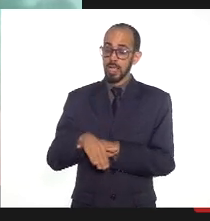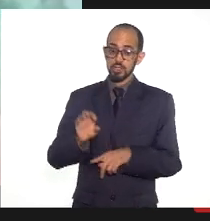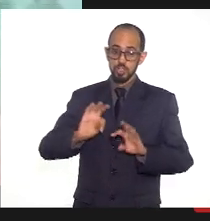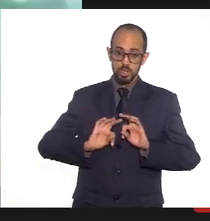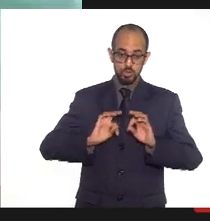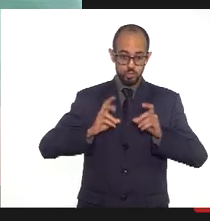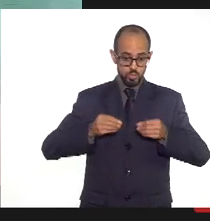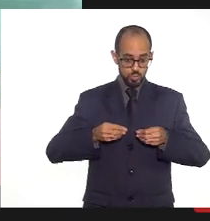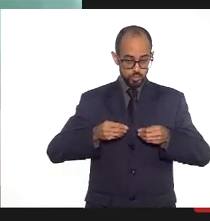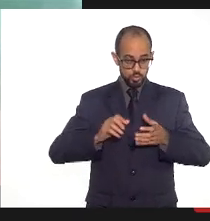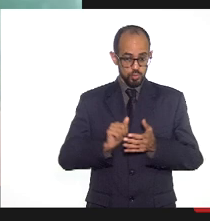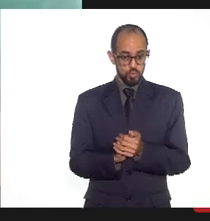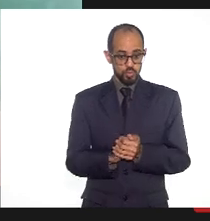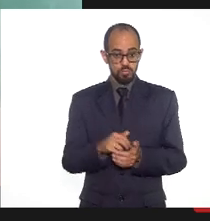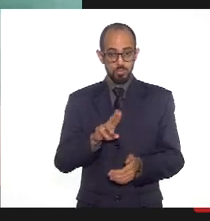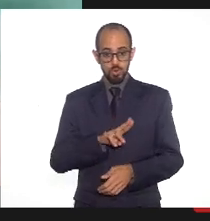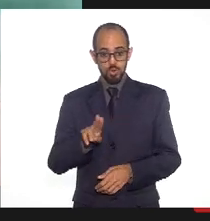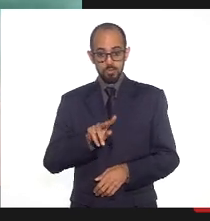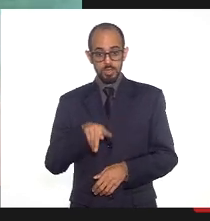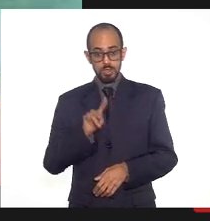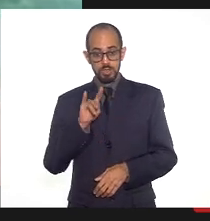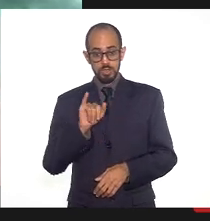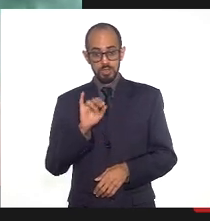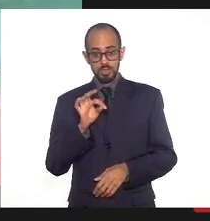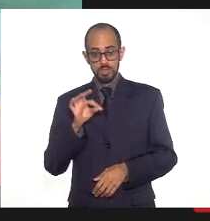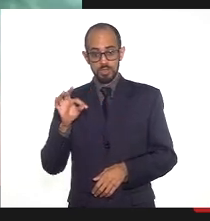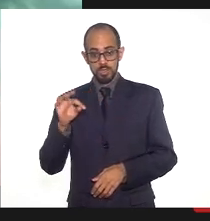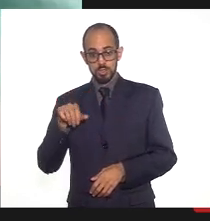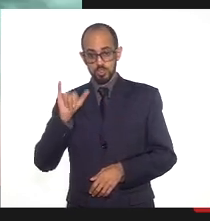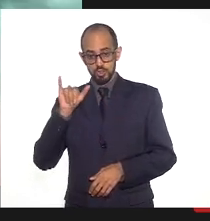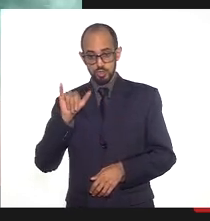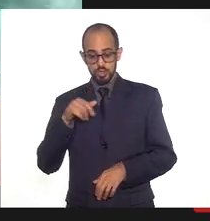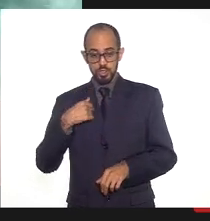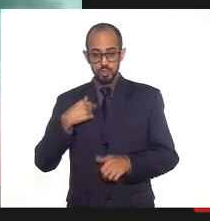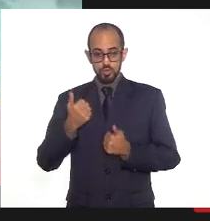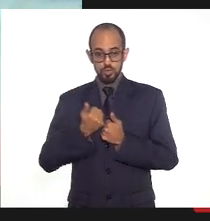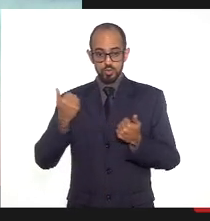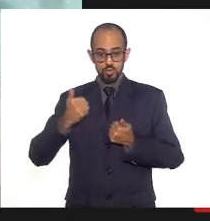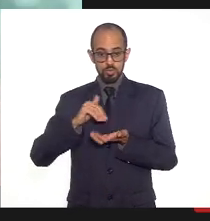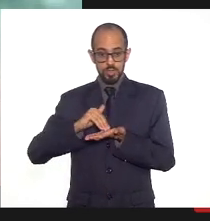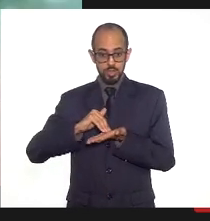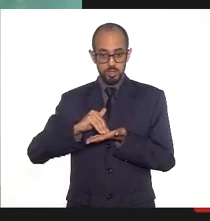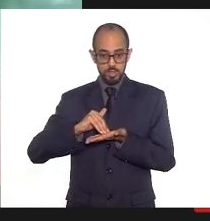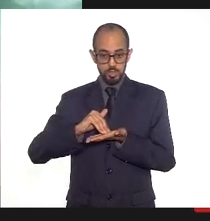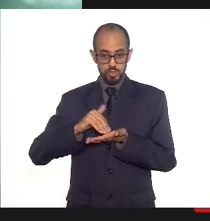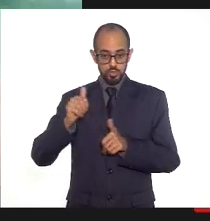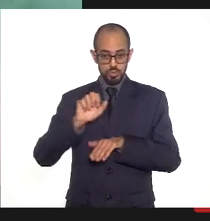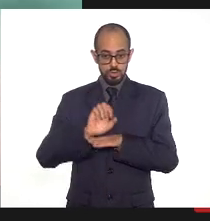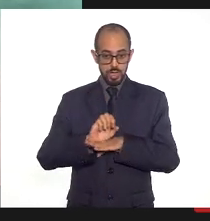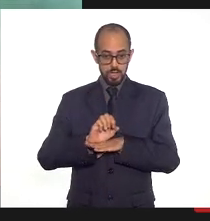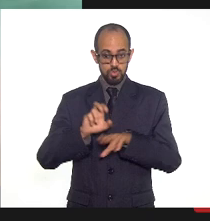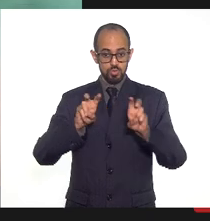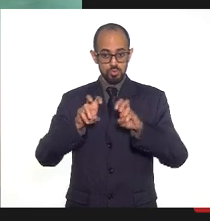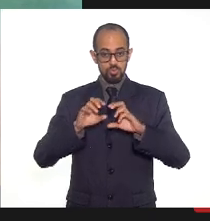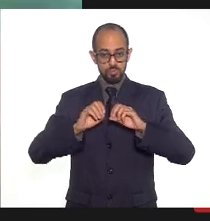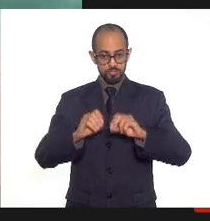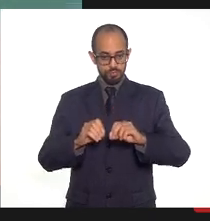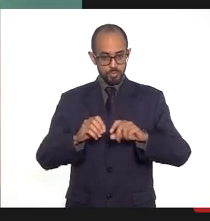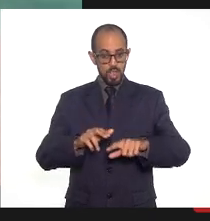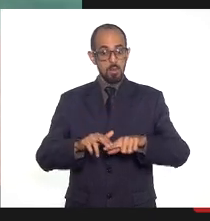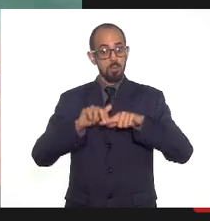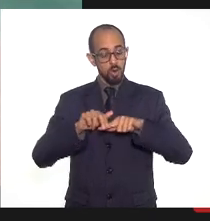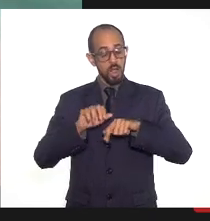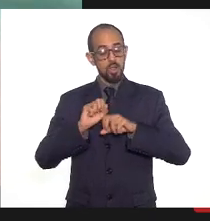Meu nome é Kit, estou superintendente de regulação no Estado. É fato que, com a pandemia, muitos